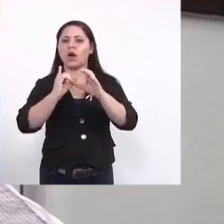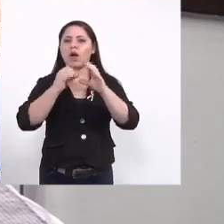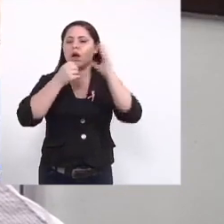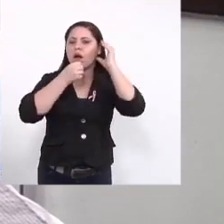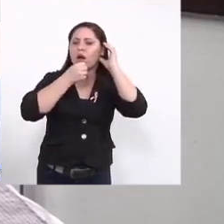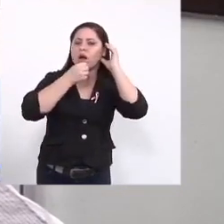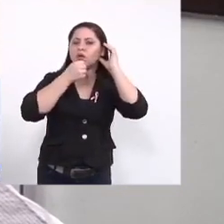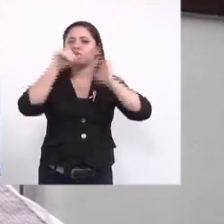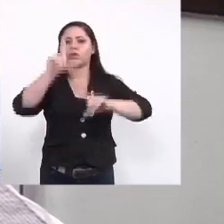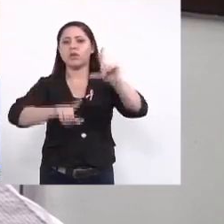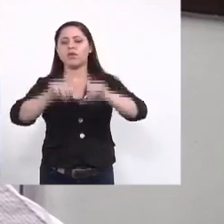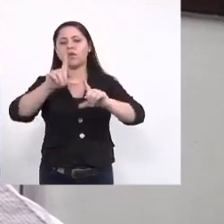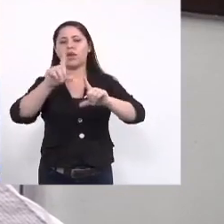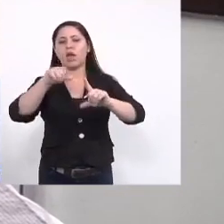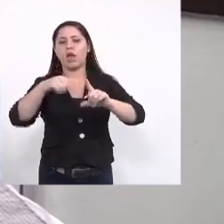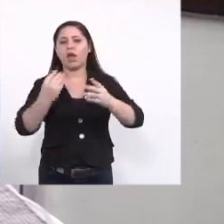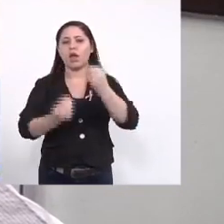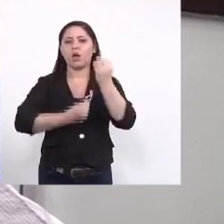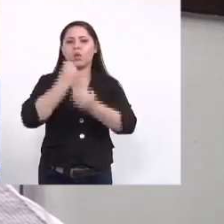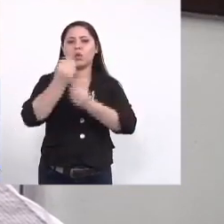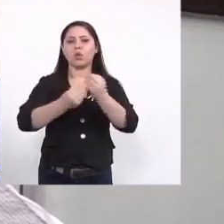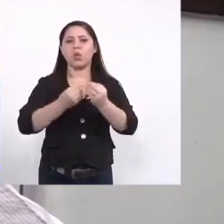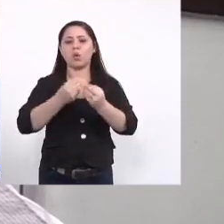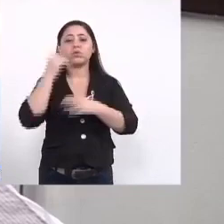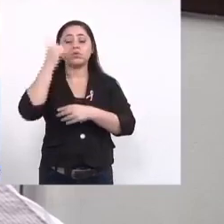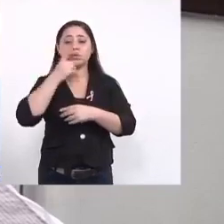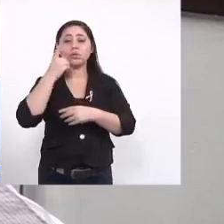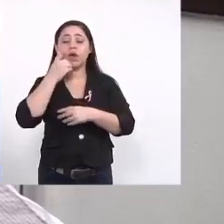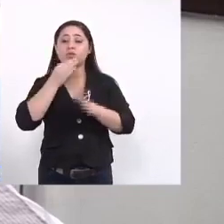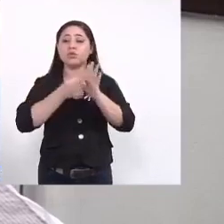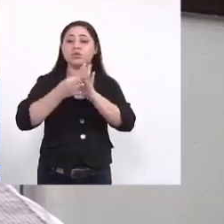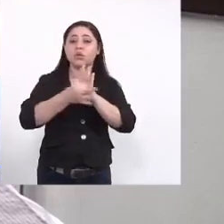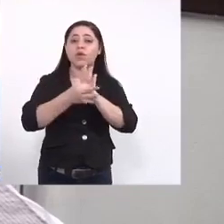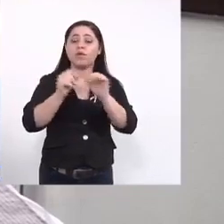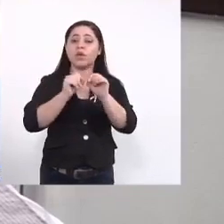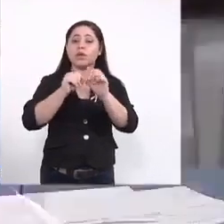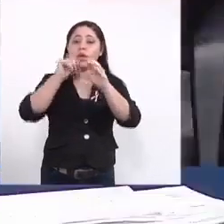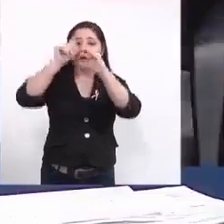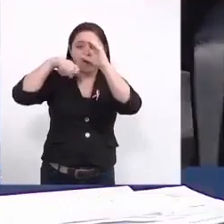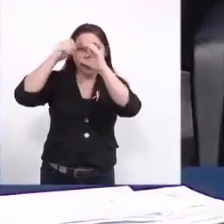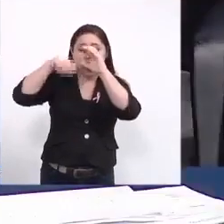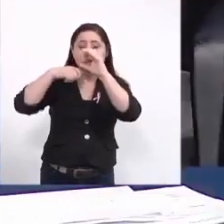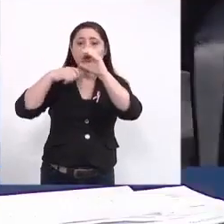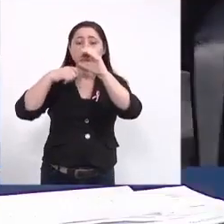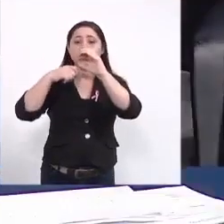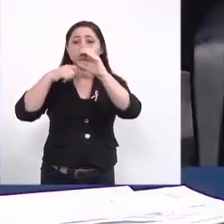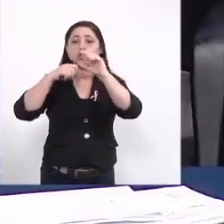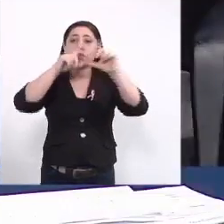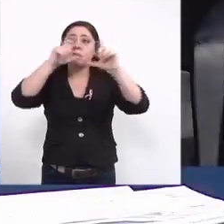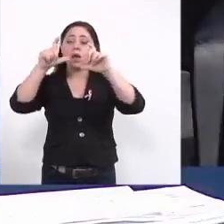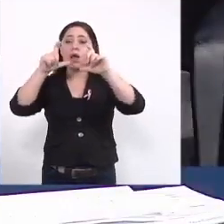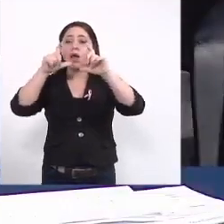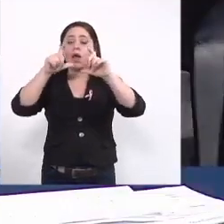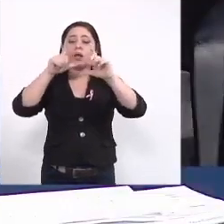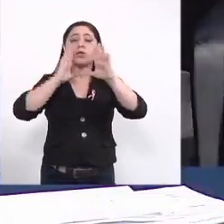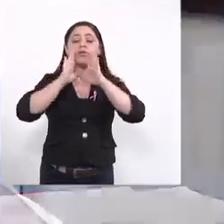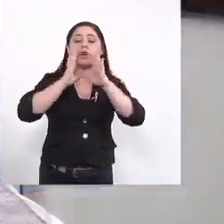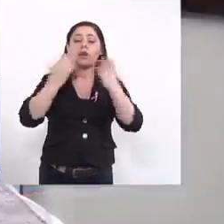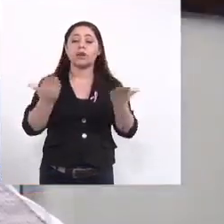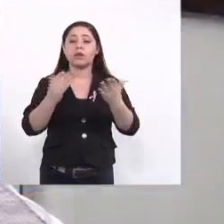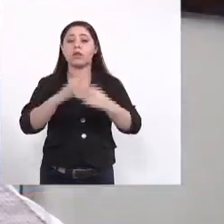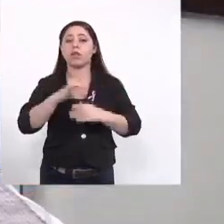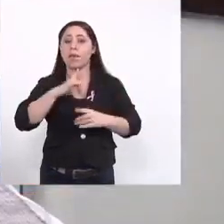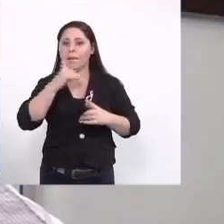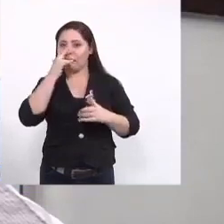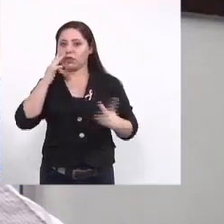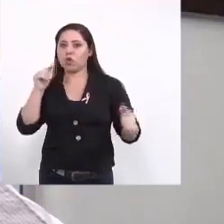rádio tv como o senhor mesmo situou fazer um vídeo publicar nas suas redes sociais tem muito mais